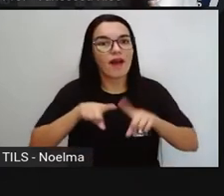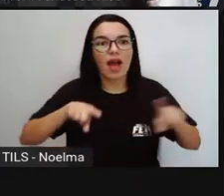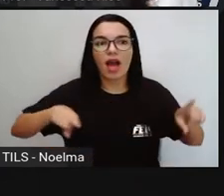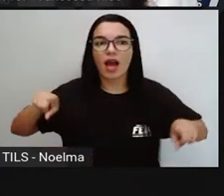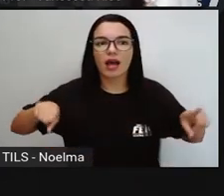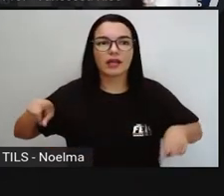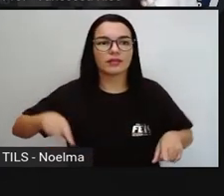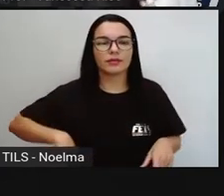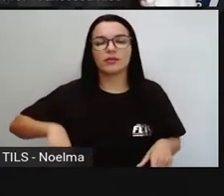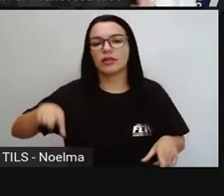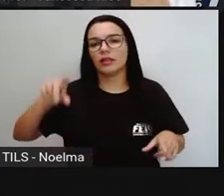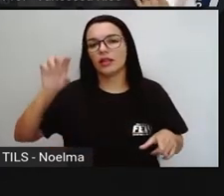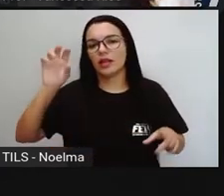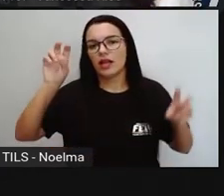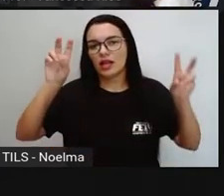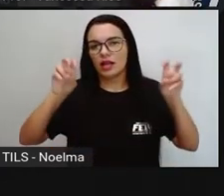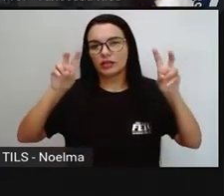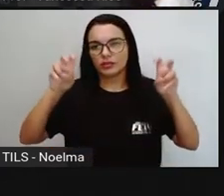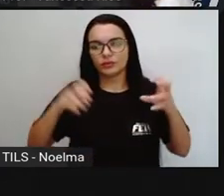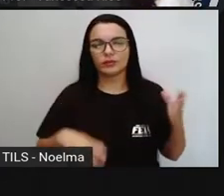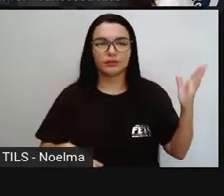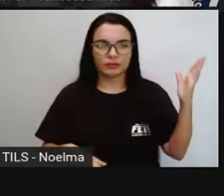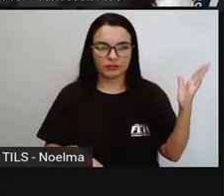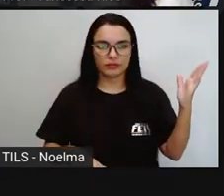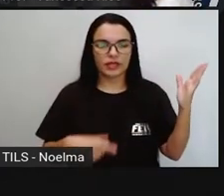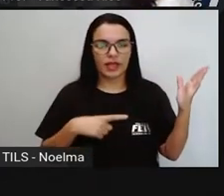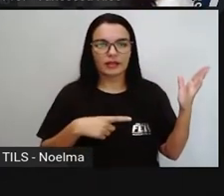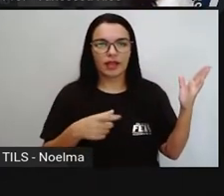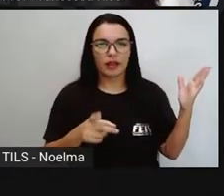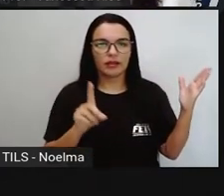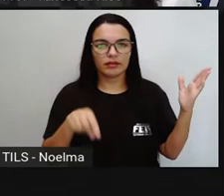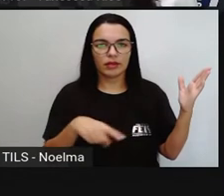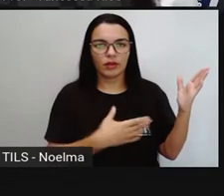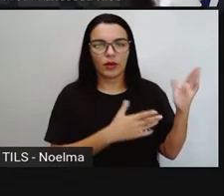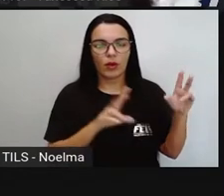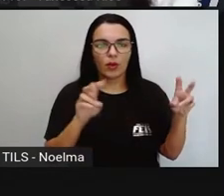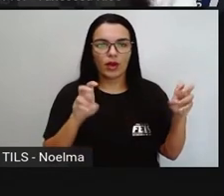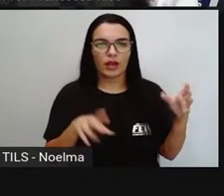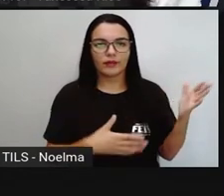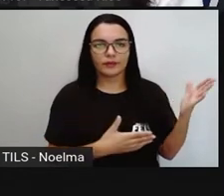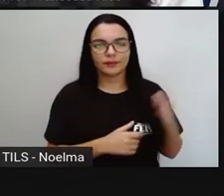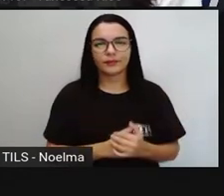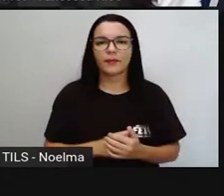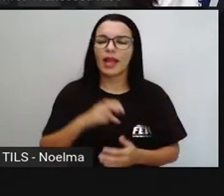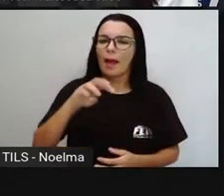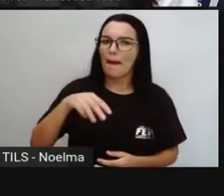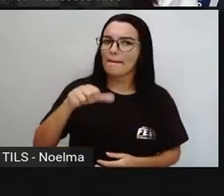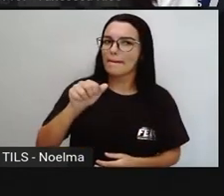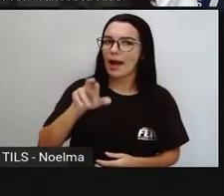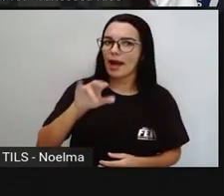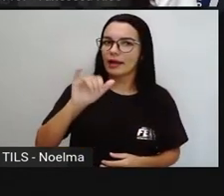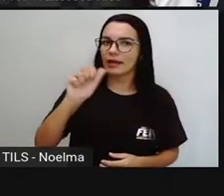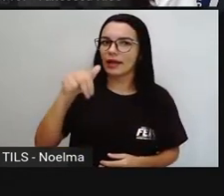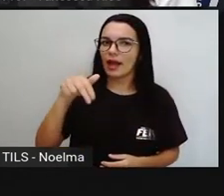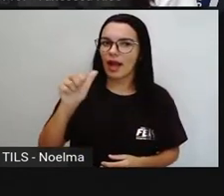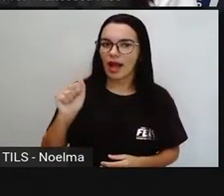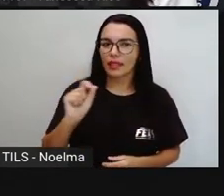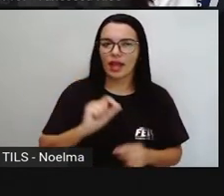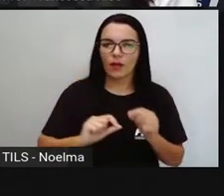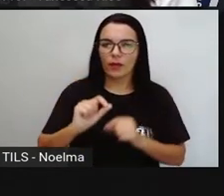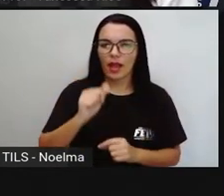resenha sobre o livro, Floresta Misteriosa. E diz assim, Mariana é uma grande